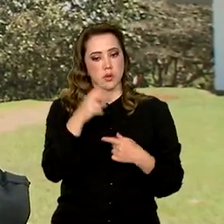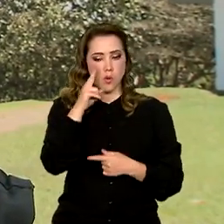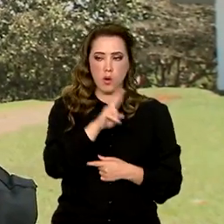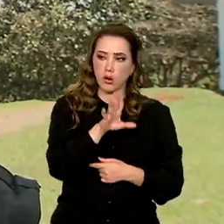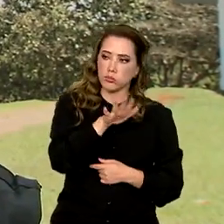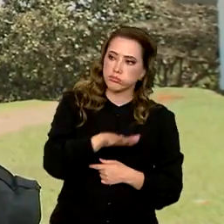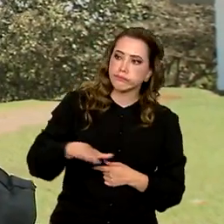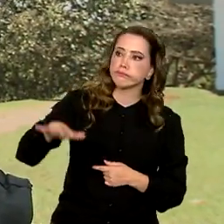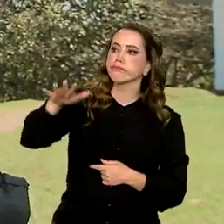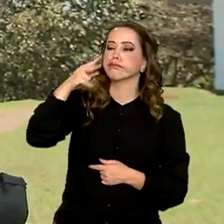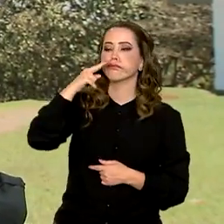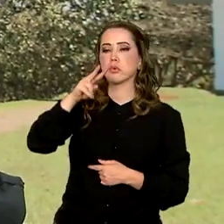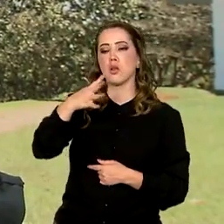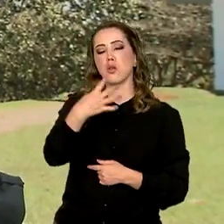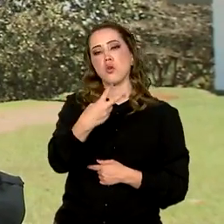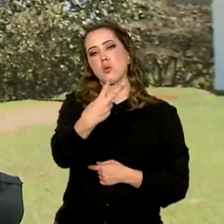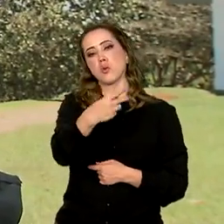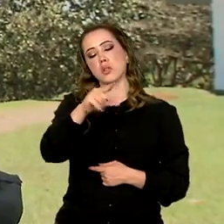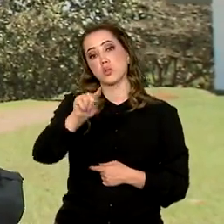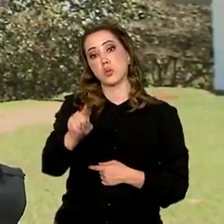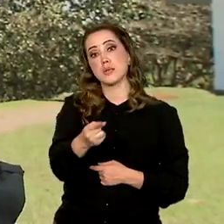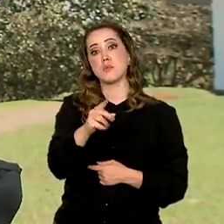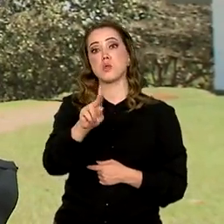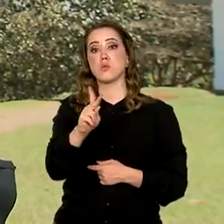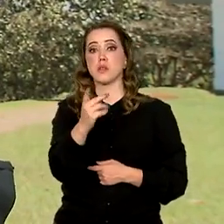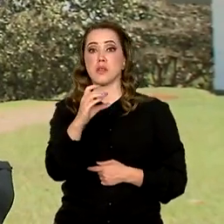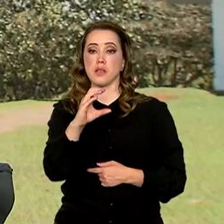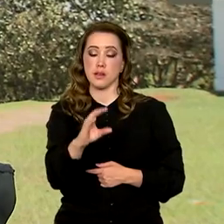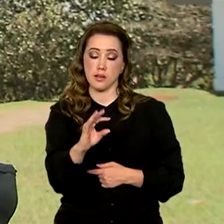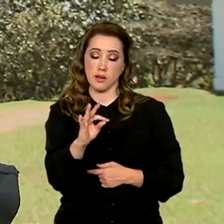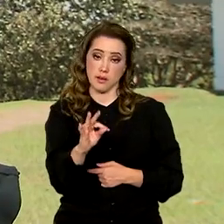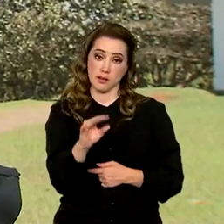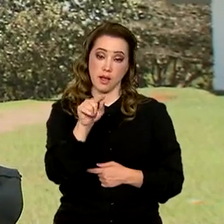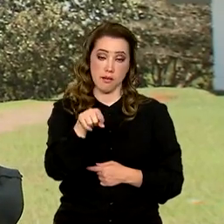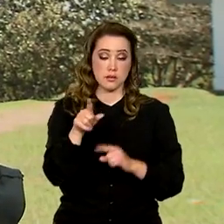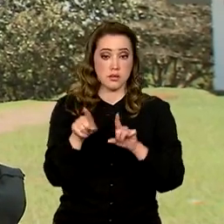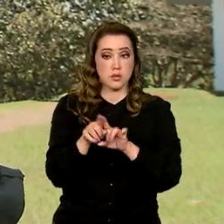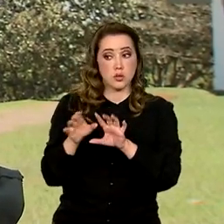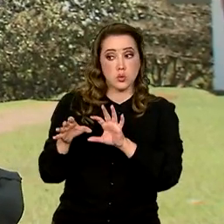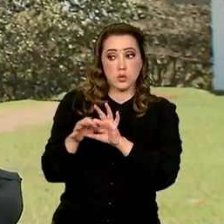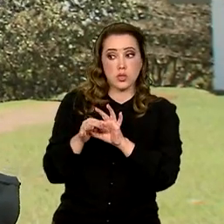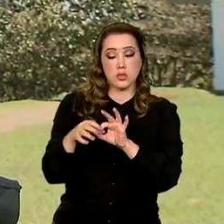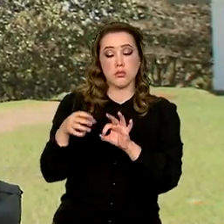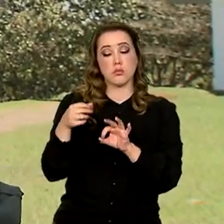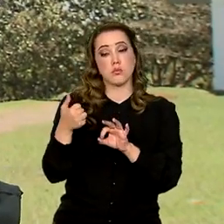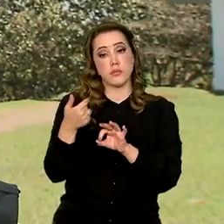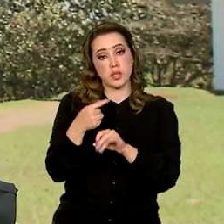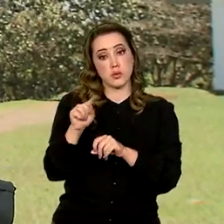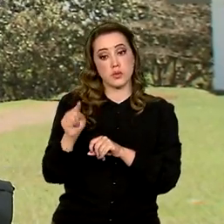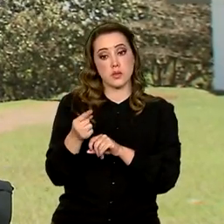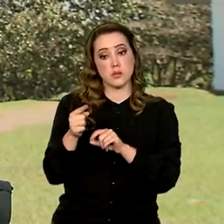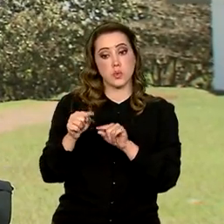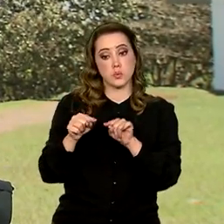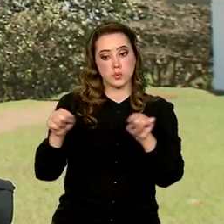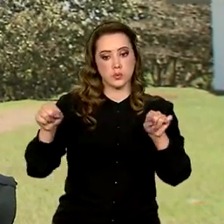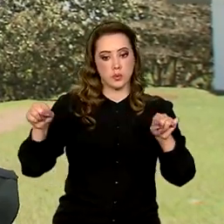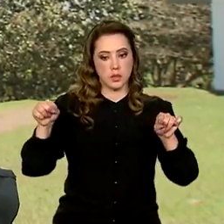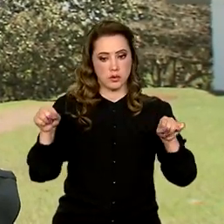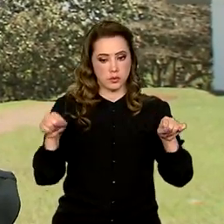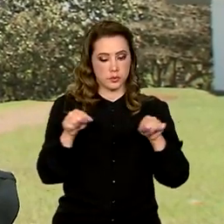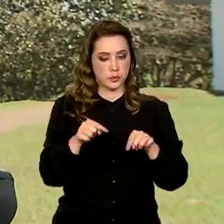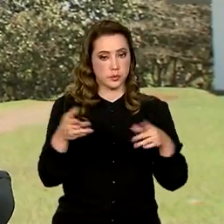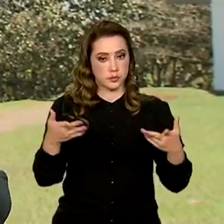para o conjunto do parque, que são 42 mil hectares, somando-se a esses 12 mil hectares ampliados em 2006,